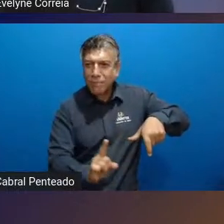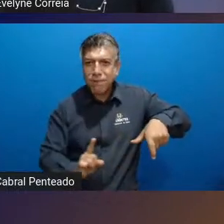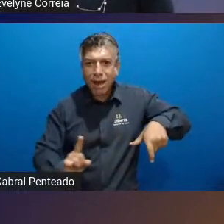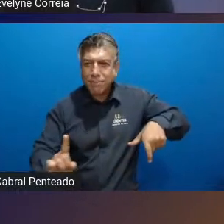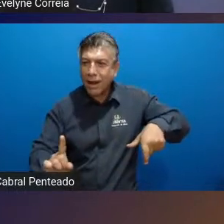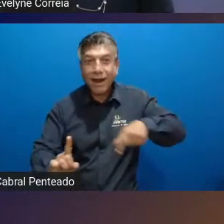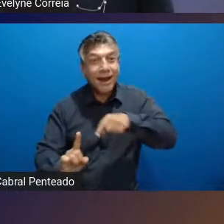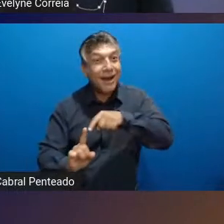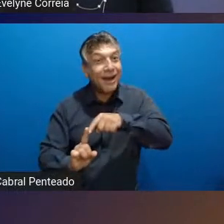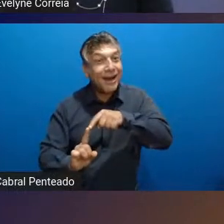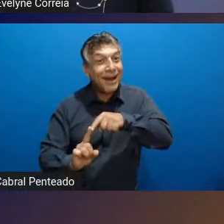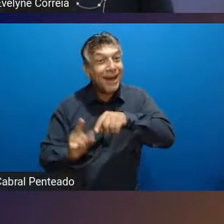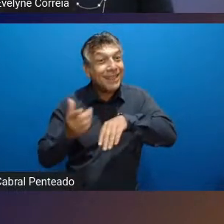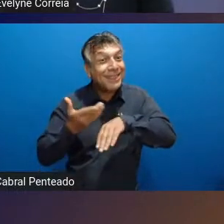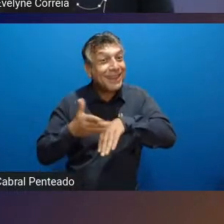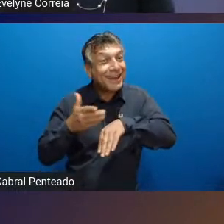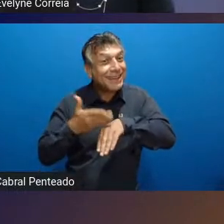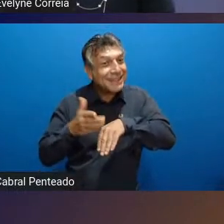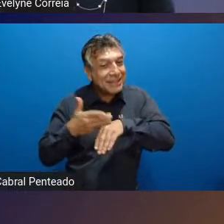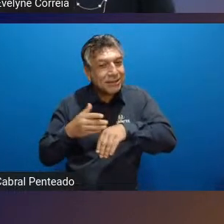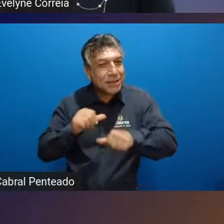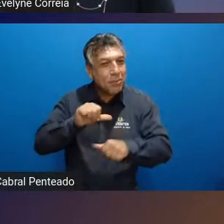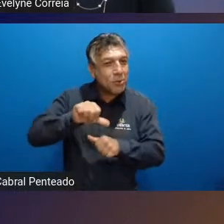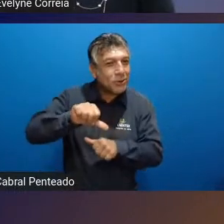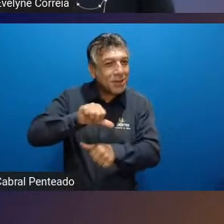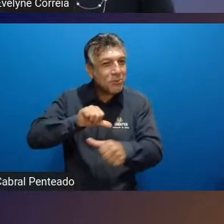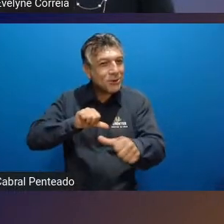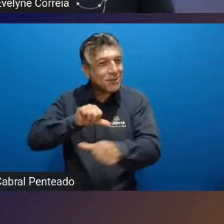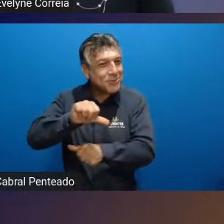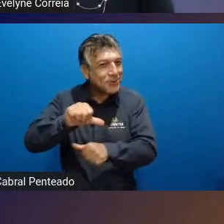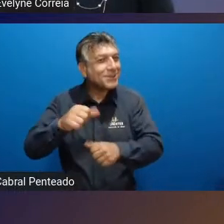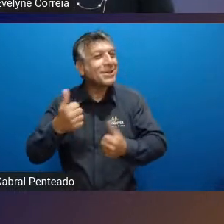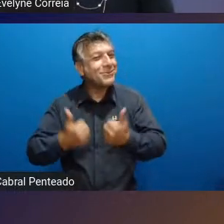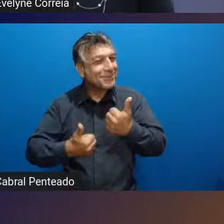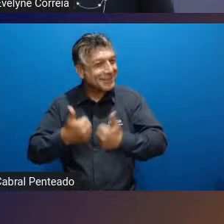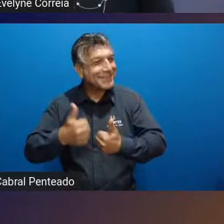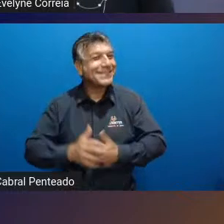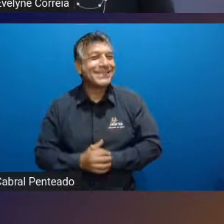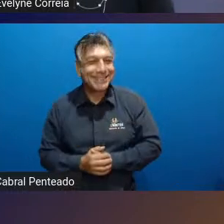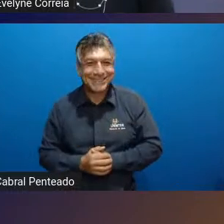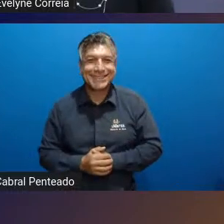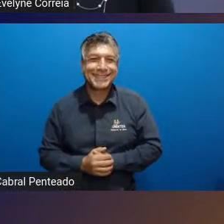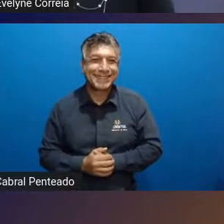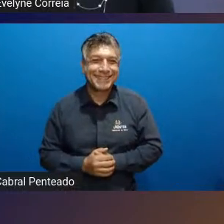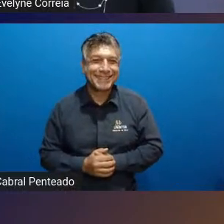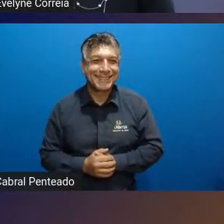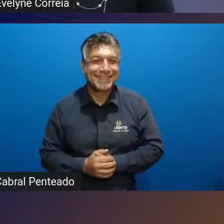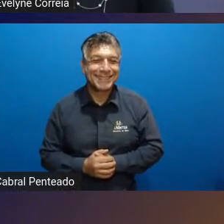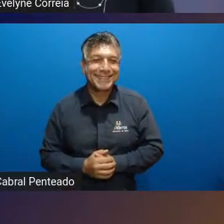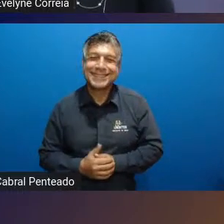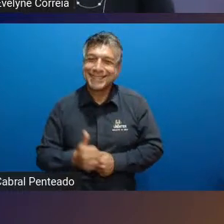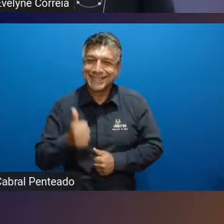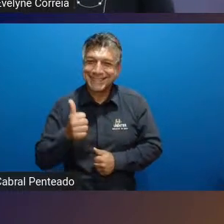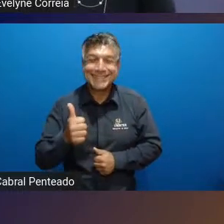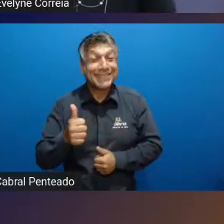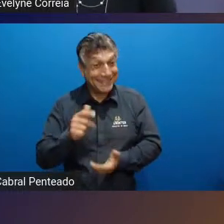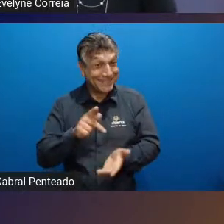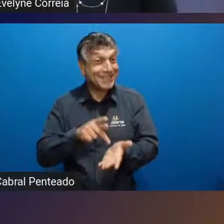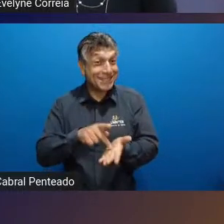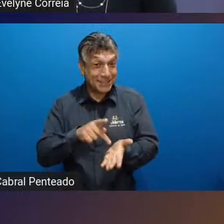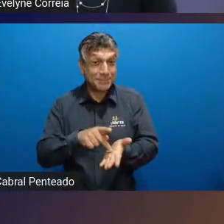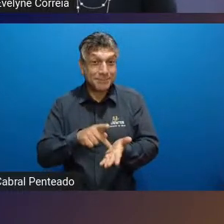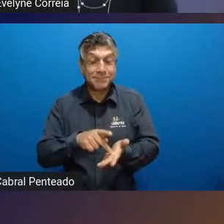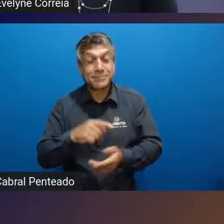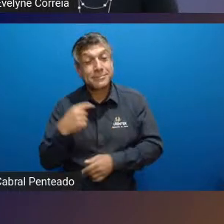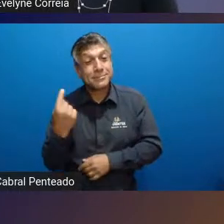o futebol ele passa por constantes mudanças é isso aí realmente então nós